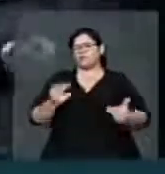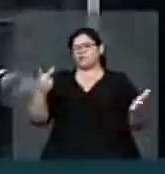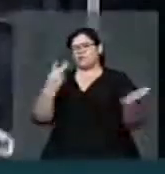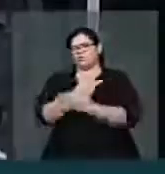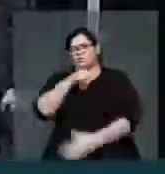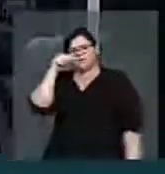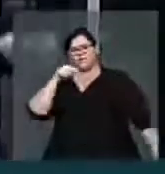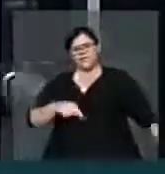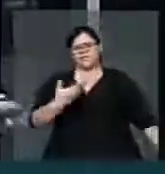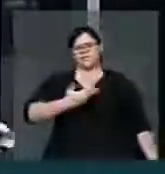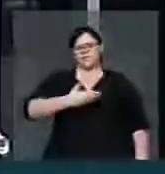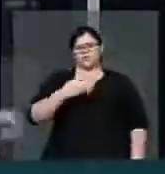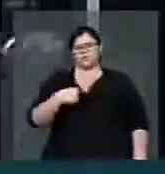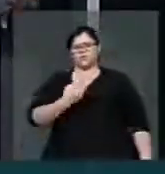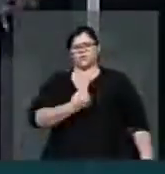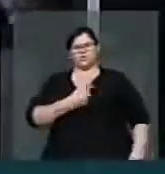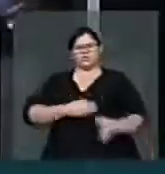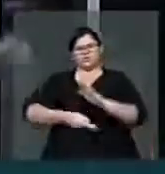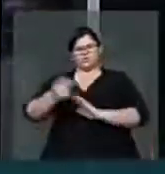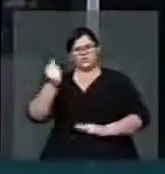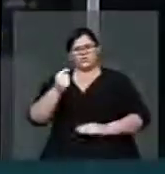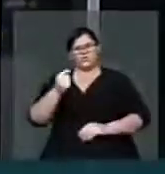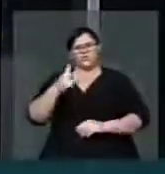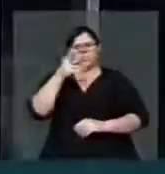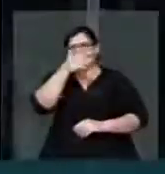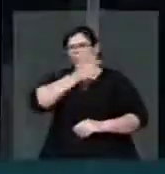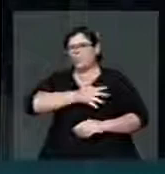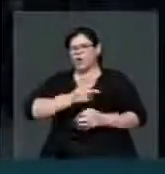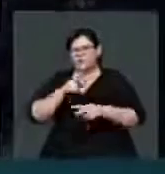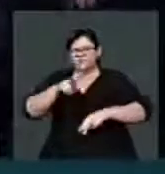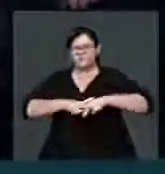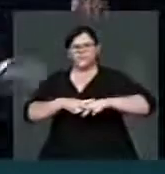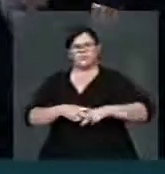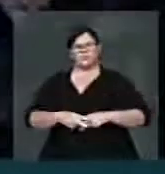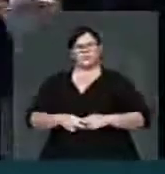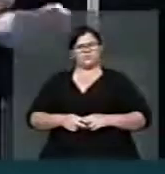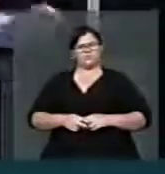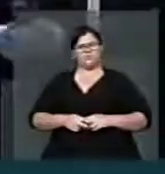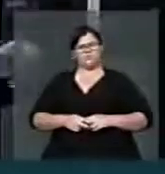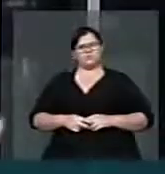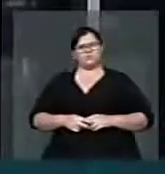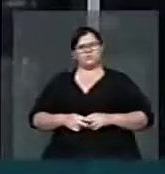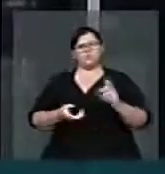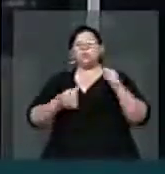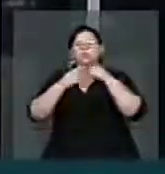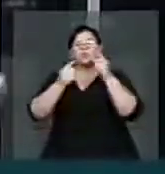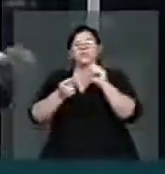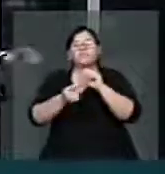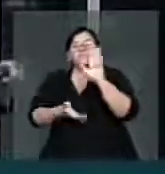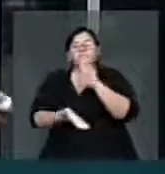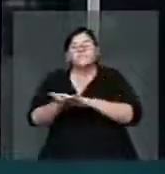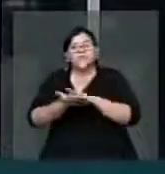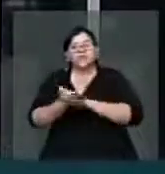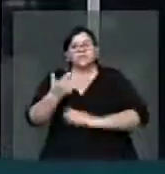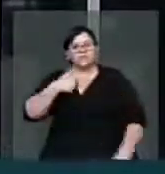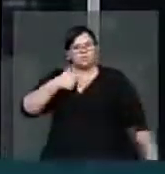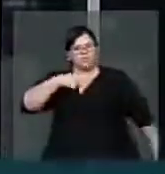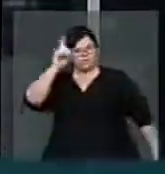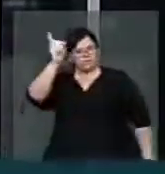colegas nossos que saíram aqui praticamente presos, e não foi feito nada. Comigo,